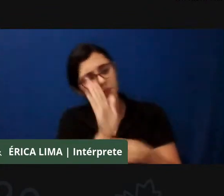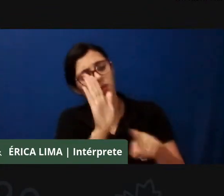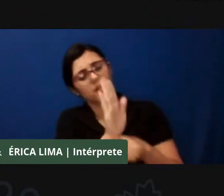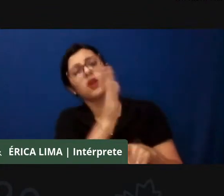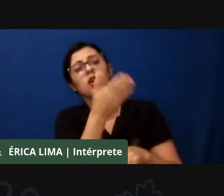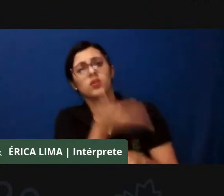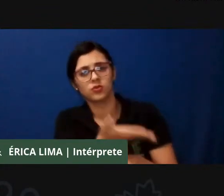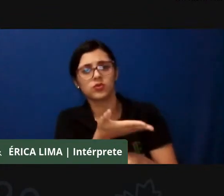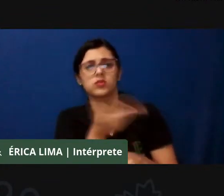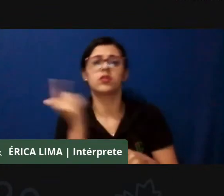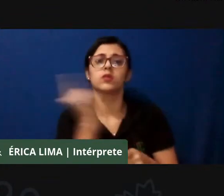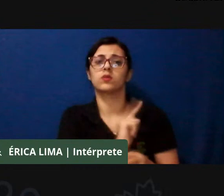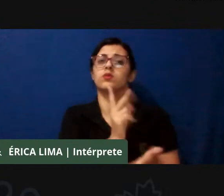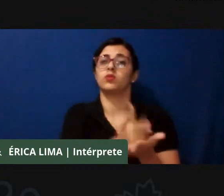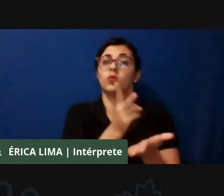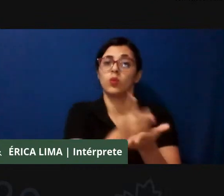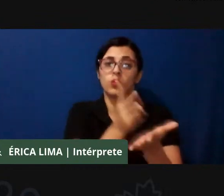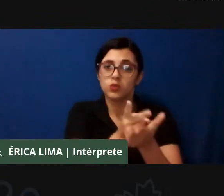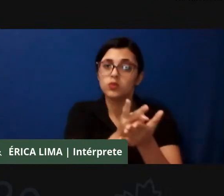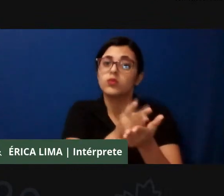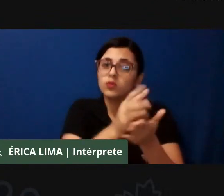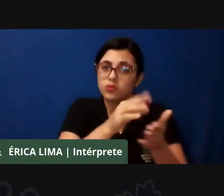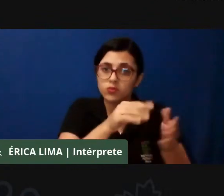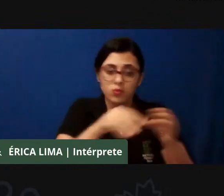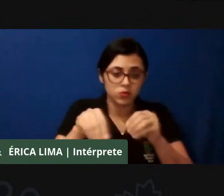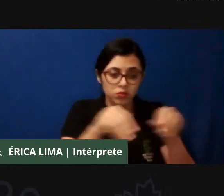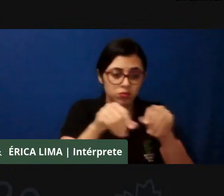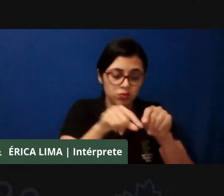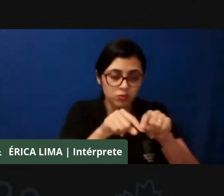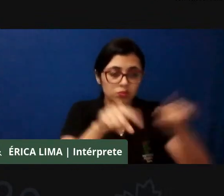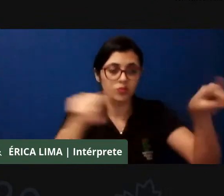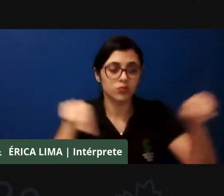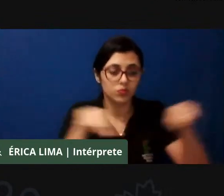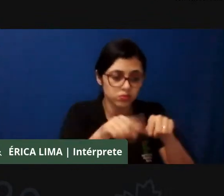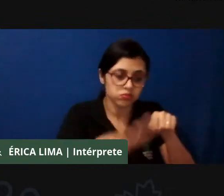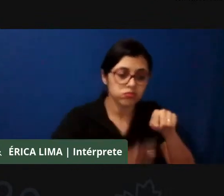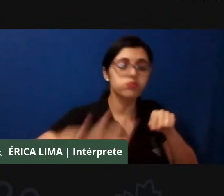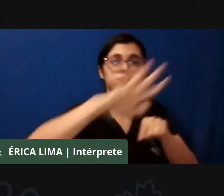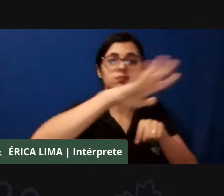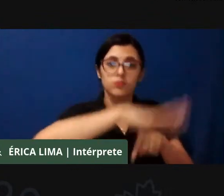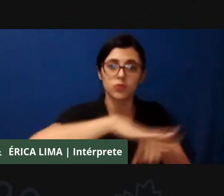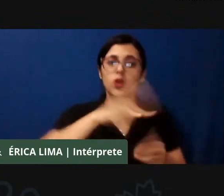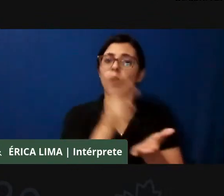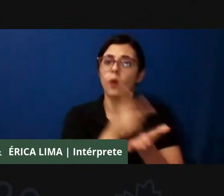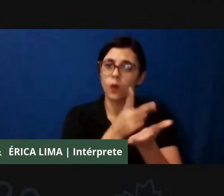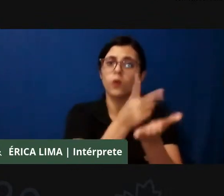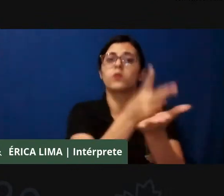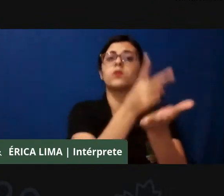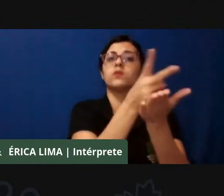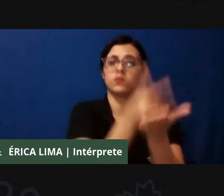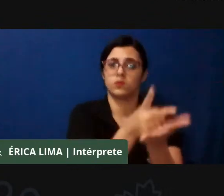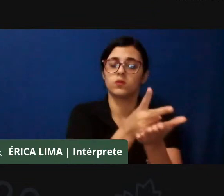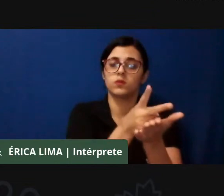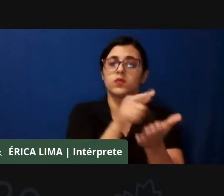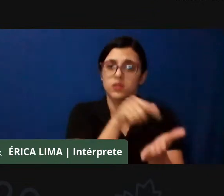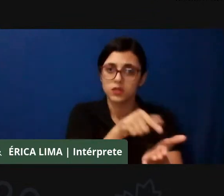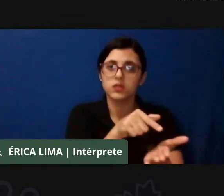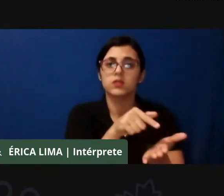a manter nossos territórios, sendo eles também constituintes, sendo eles bases